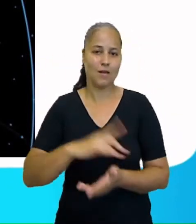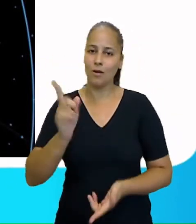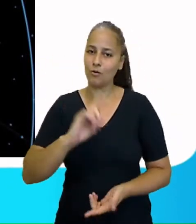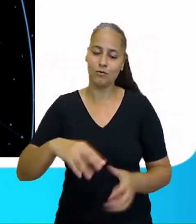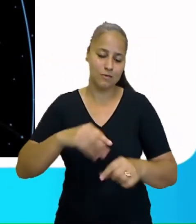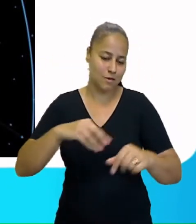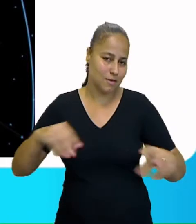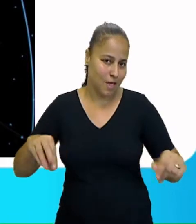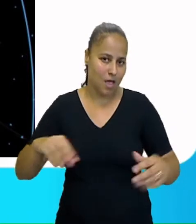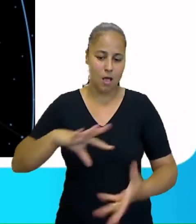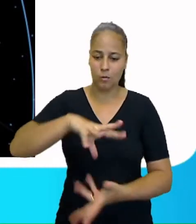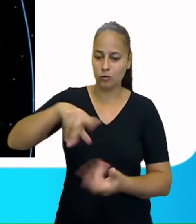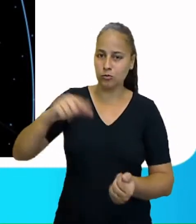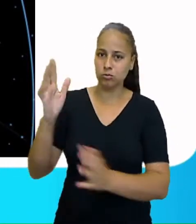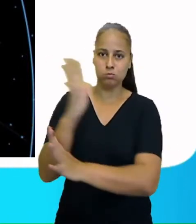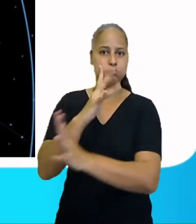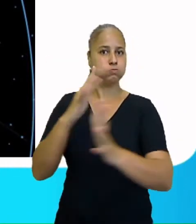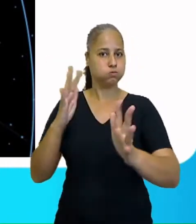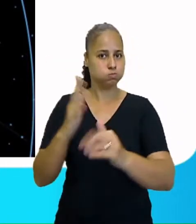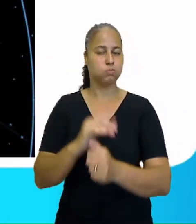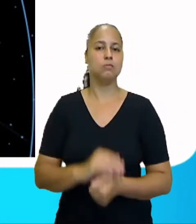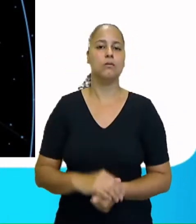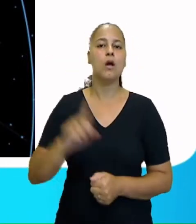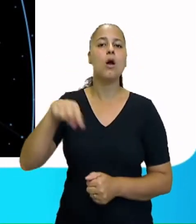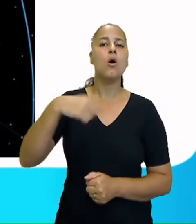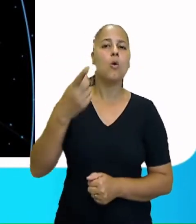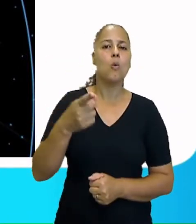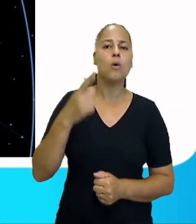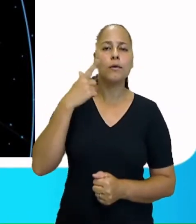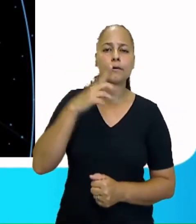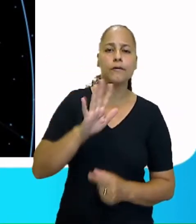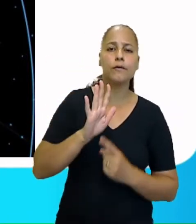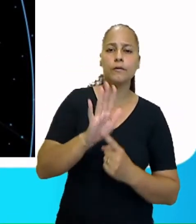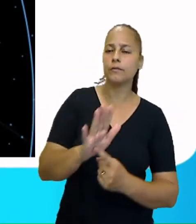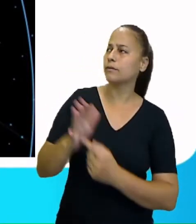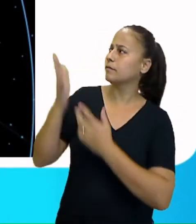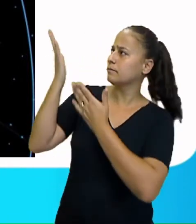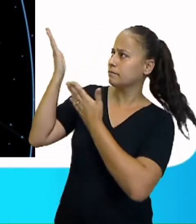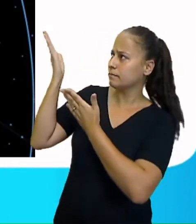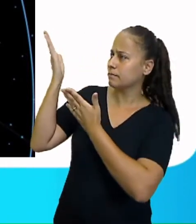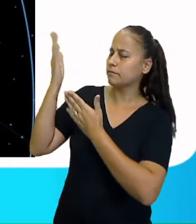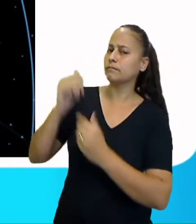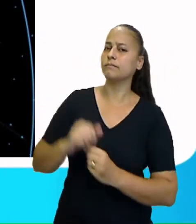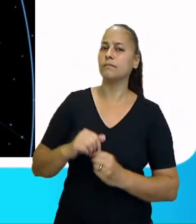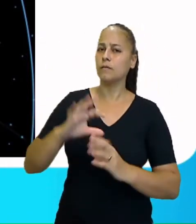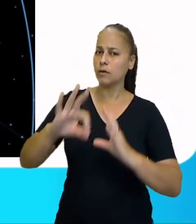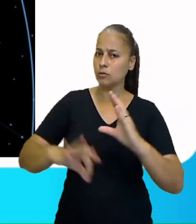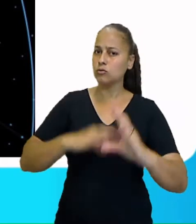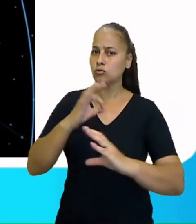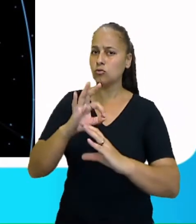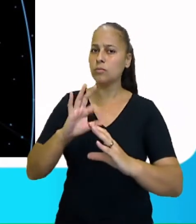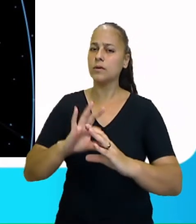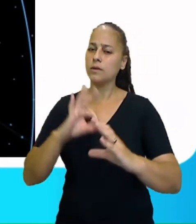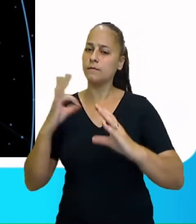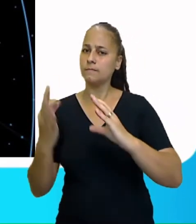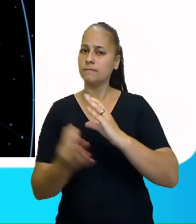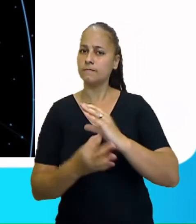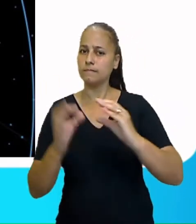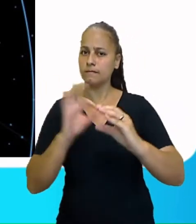de muitos gases. Então, vamos lá, depois de Marte vem Júpiter, Saturno,